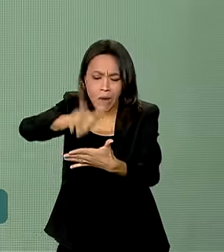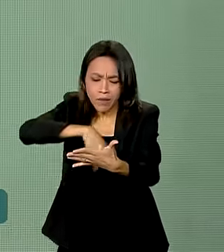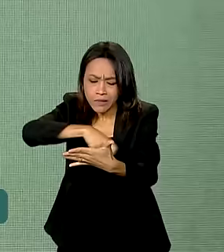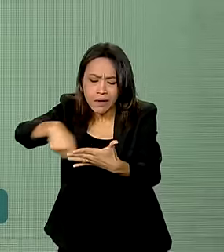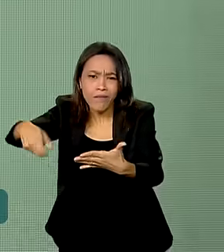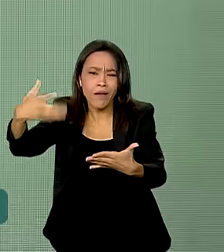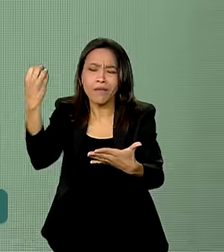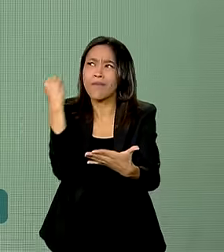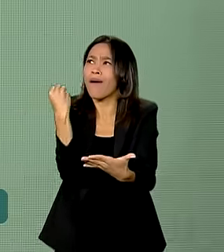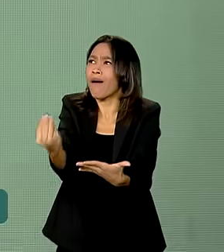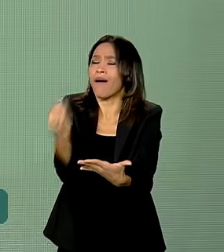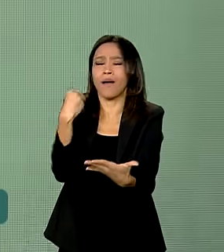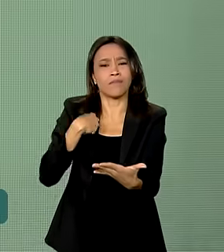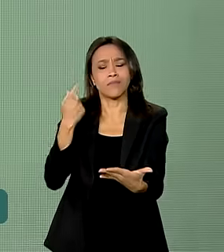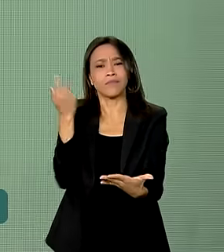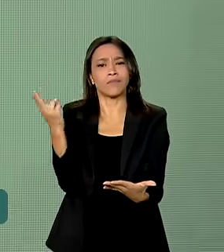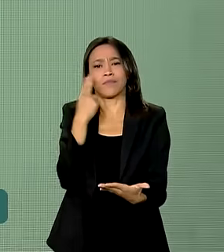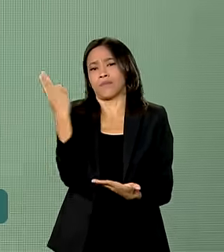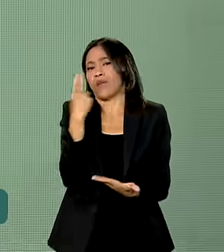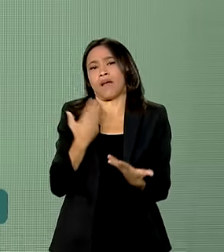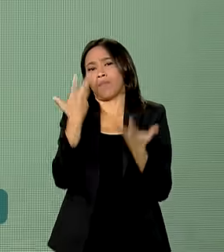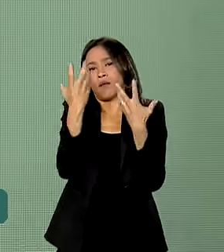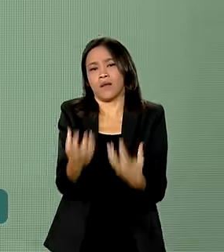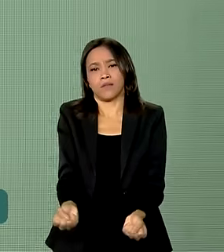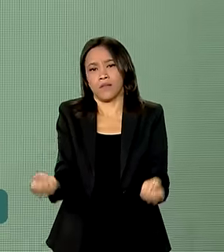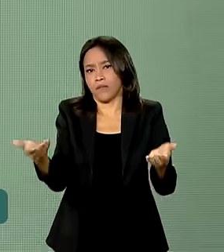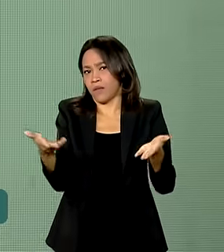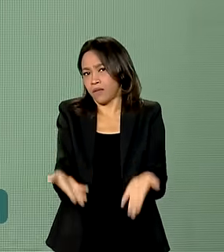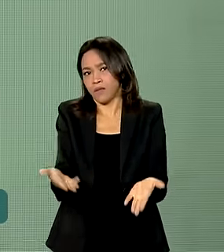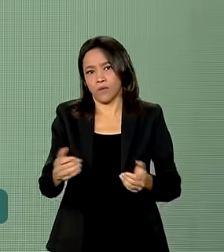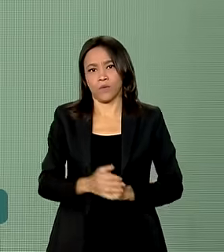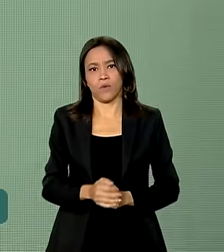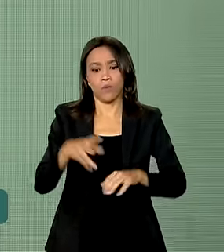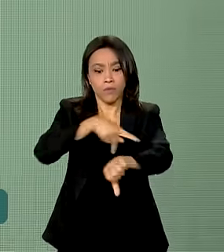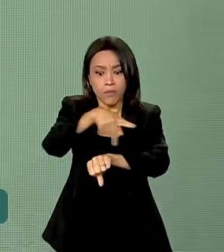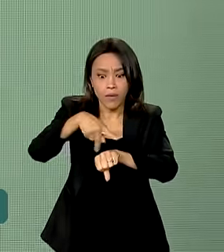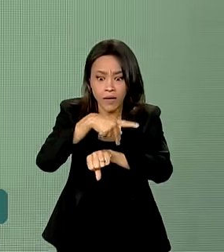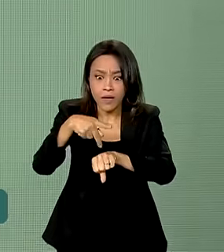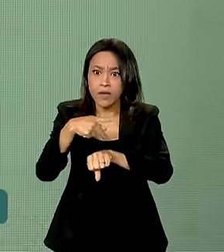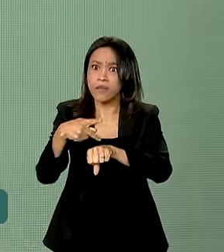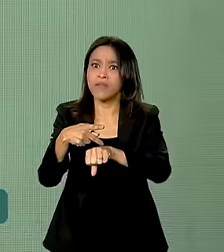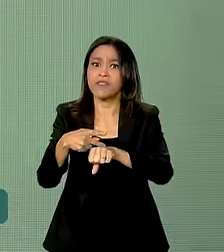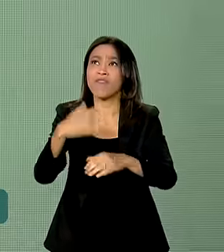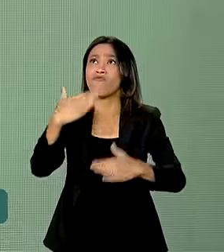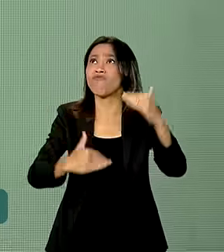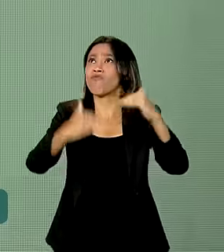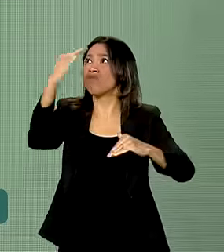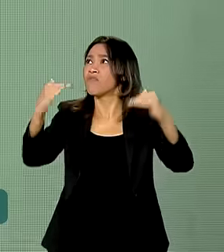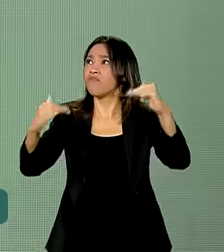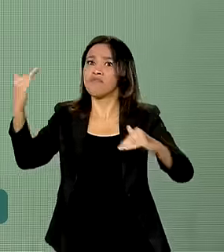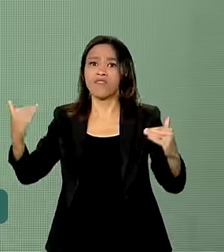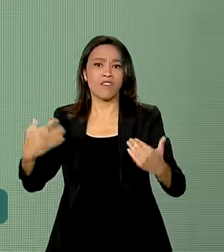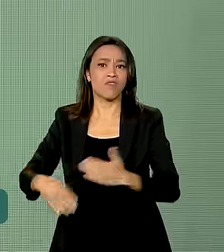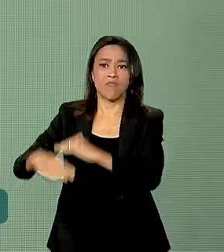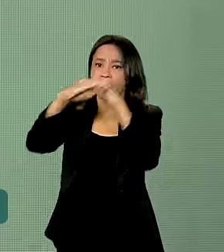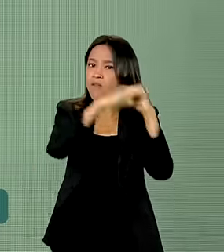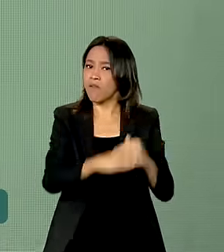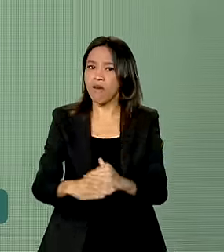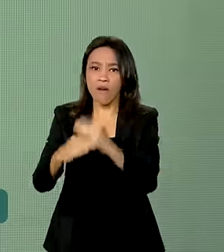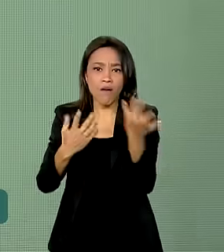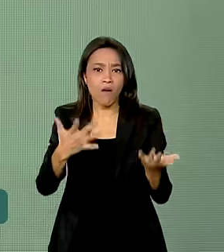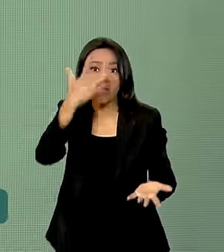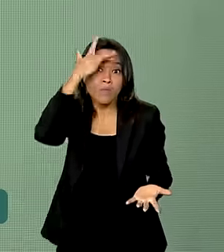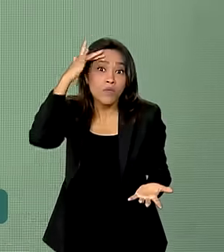repito, é inaceitável um país tão desigual como esse país, as pessoas não